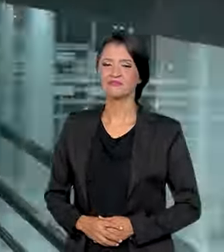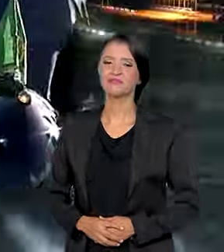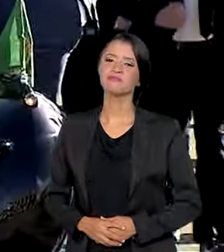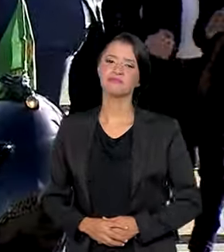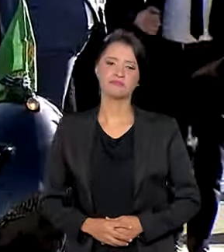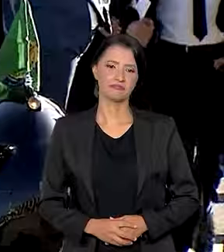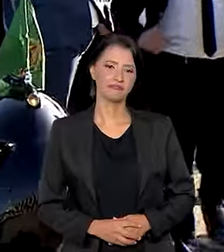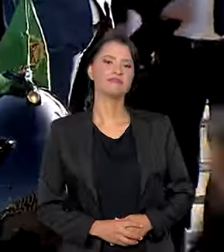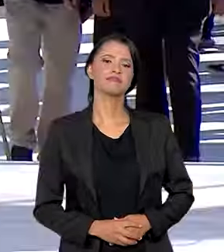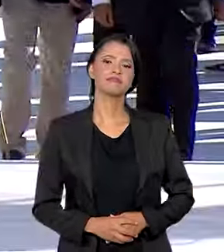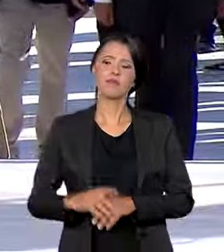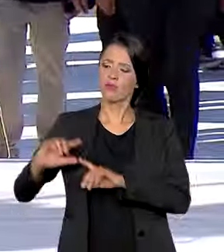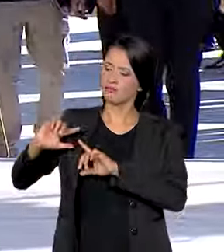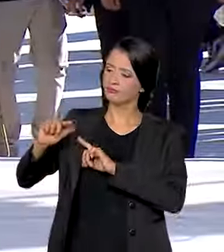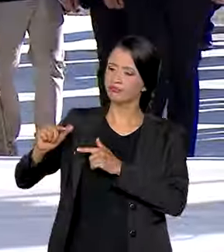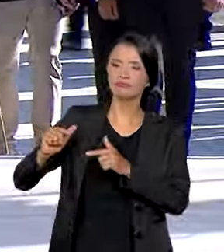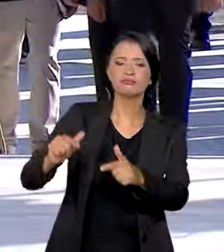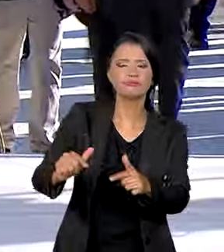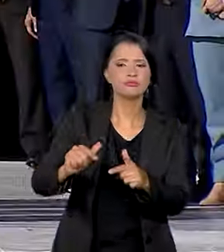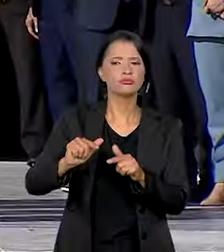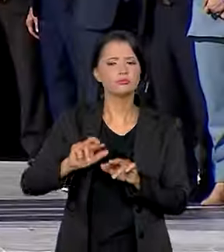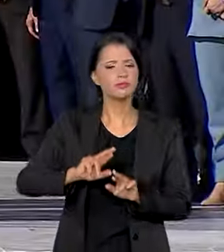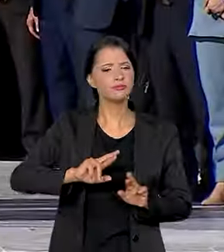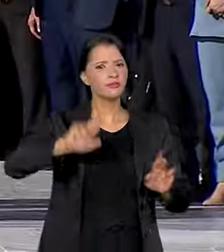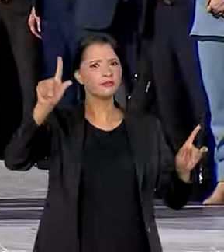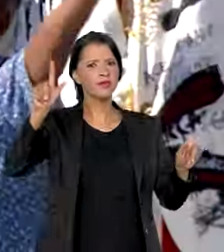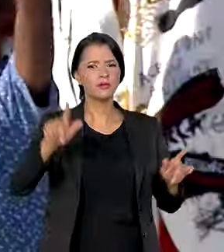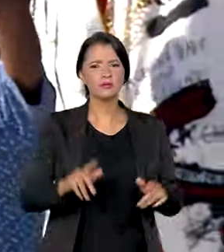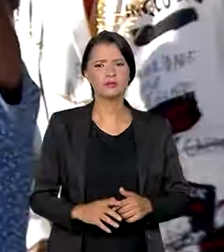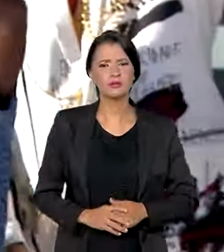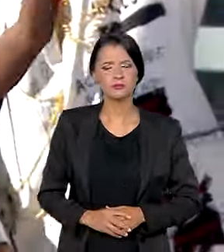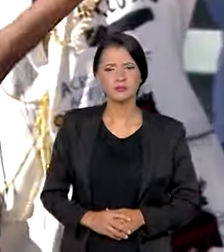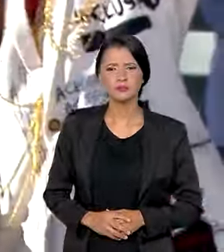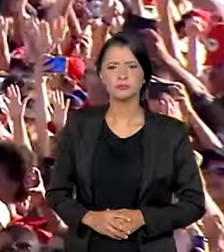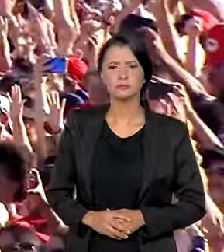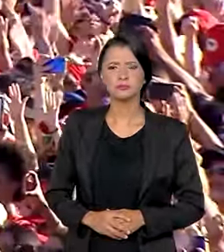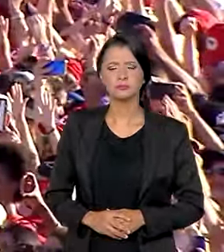A tradição de um jeito bem diferente.